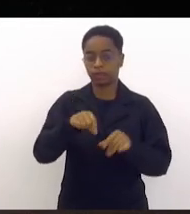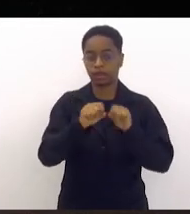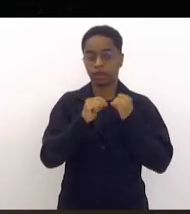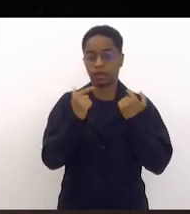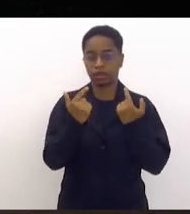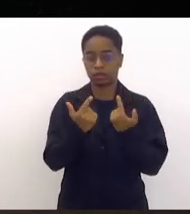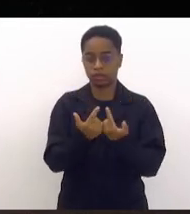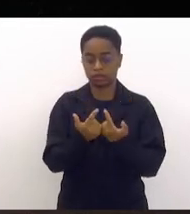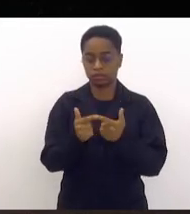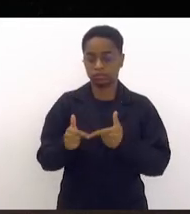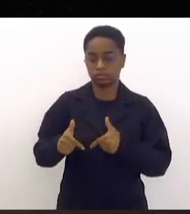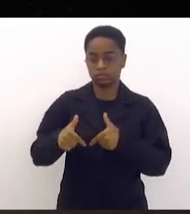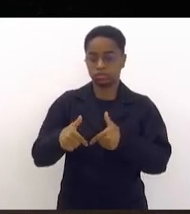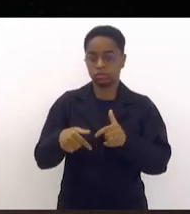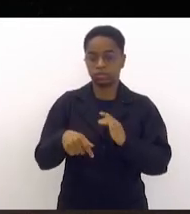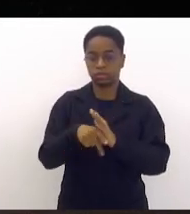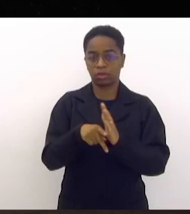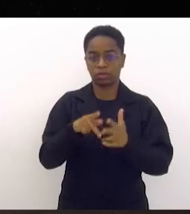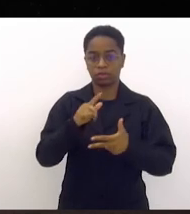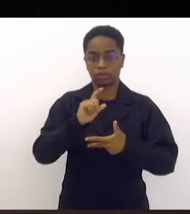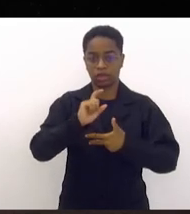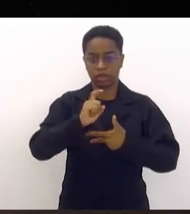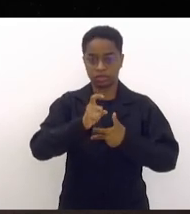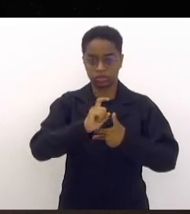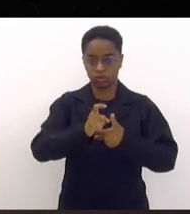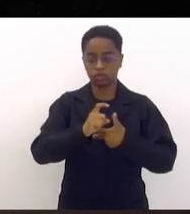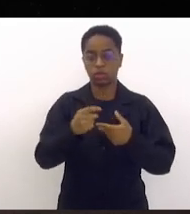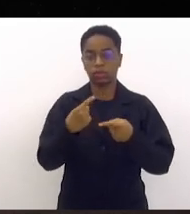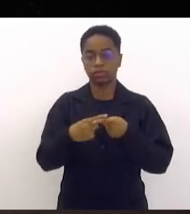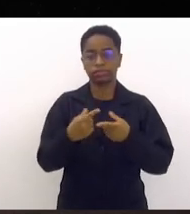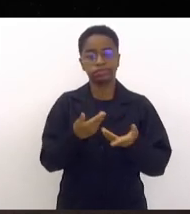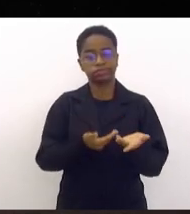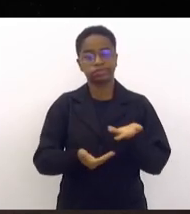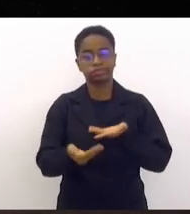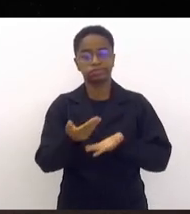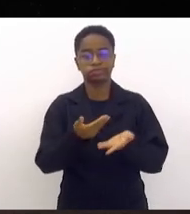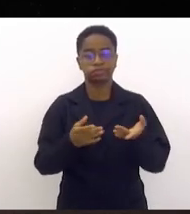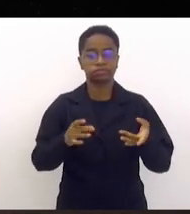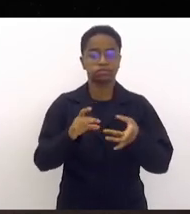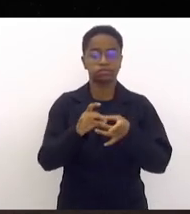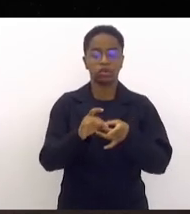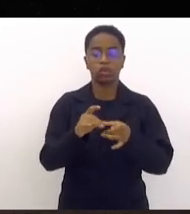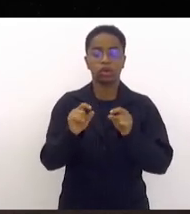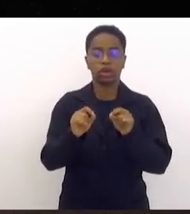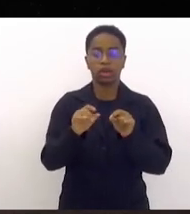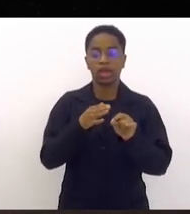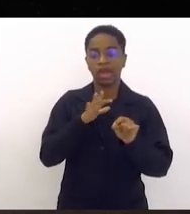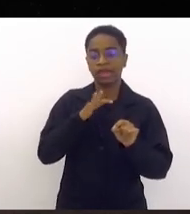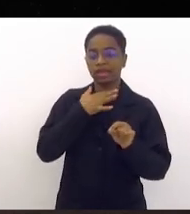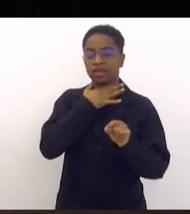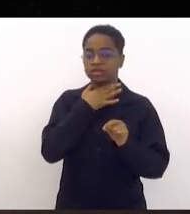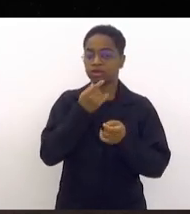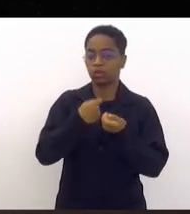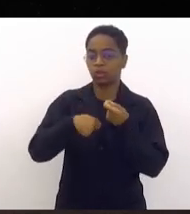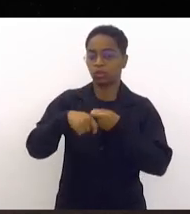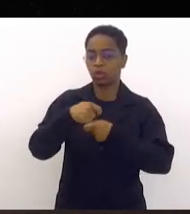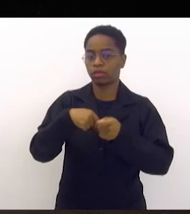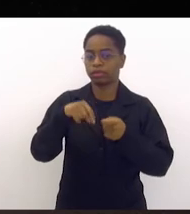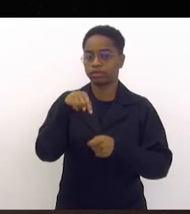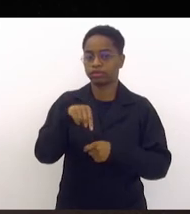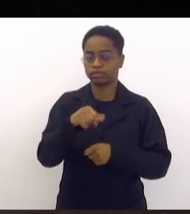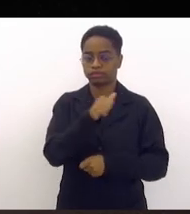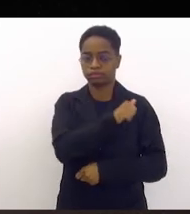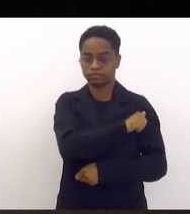iniciativa do Poder Executivo que dialoga diretamente com a crise econômica do Estado do Rio de Janeiro.